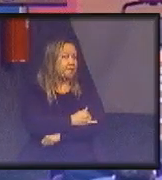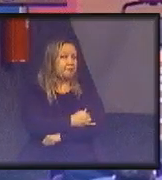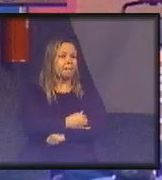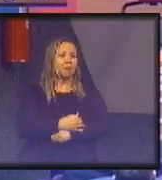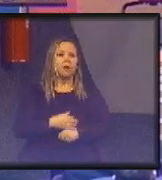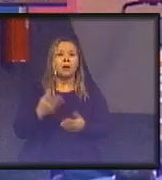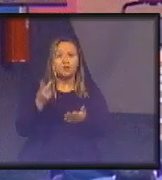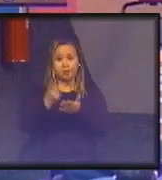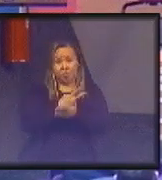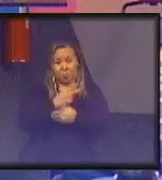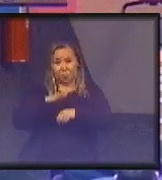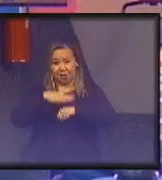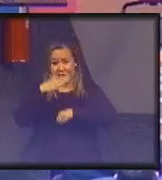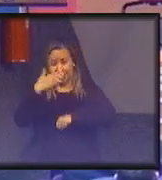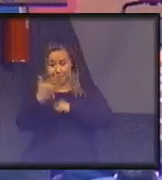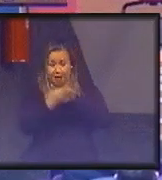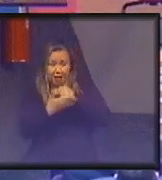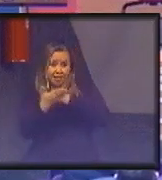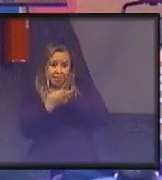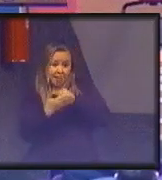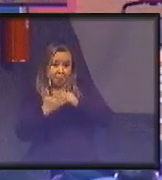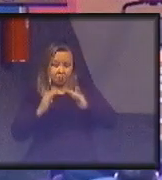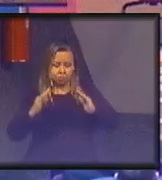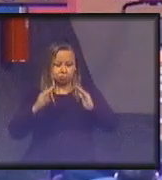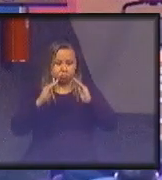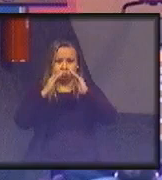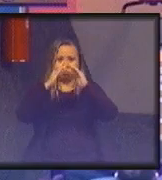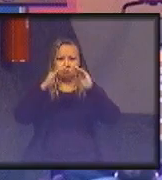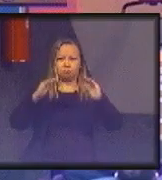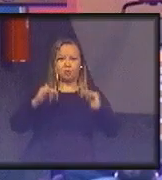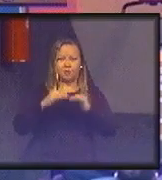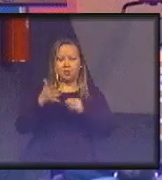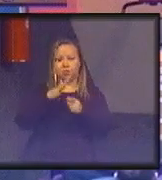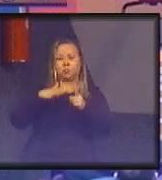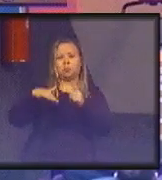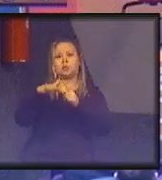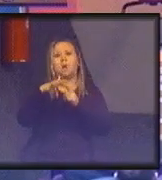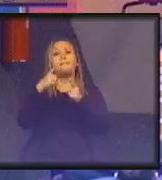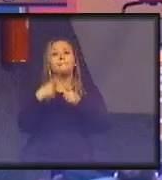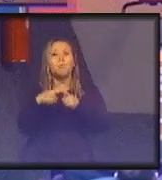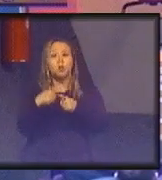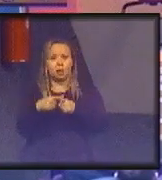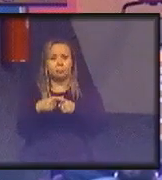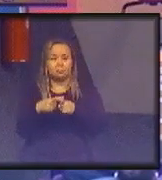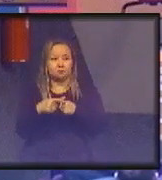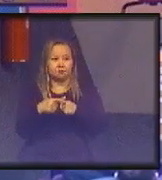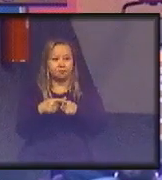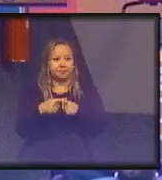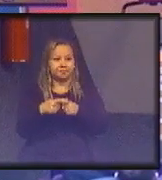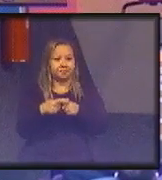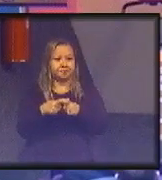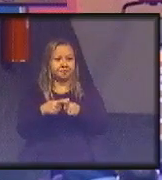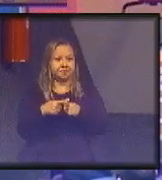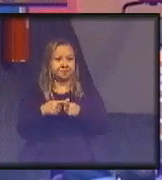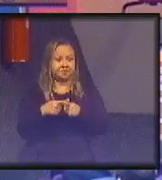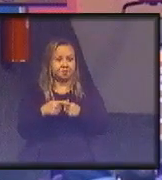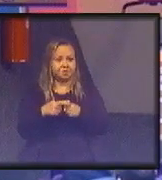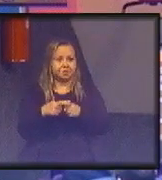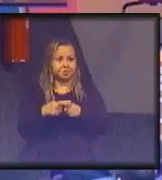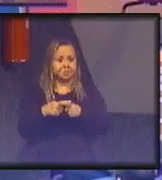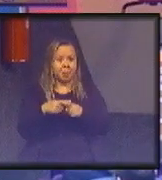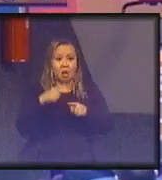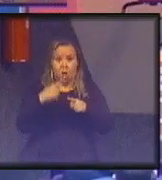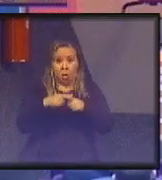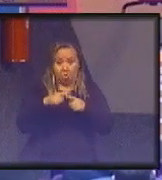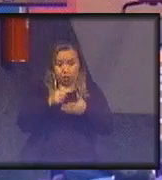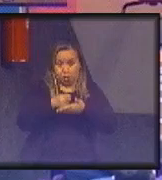ocorre mais na base da pirâmide social. Por quê? Porque a